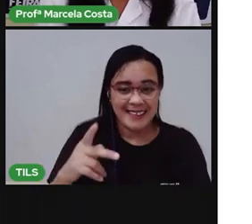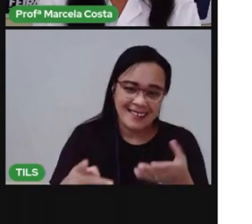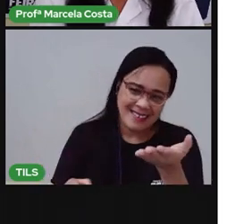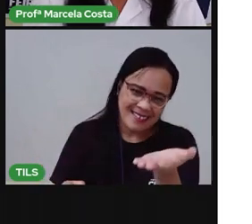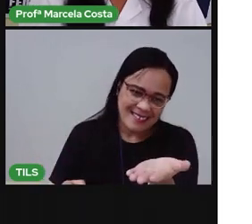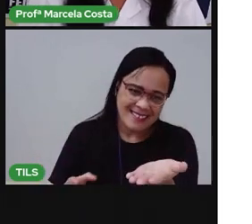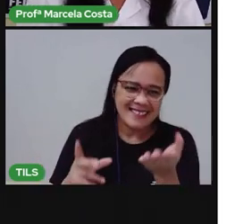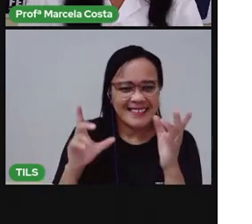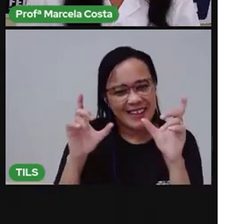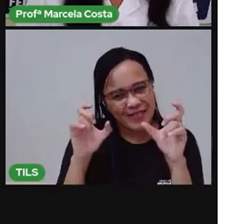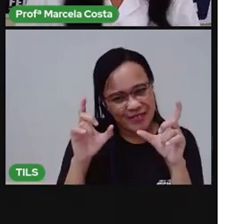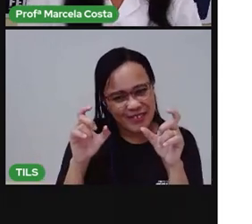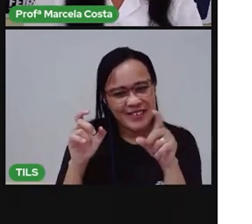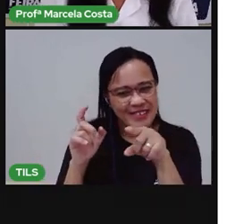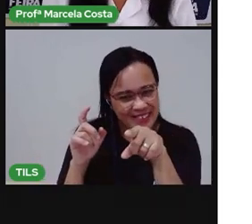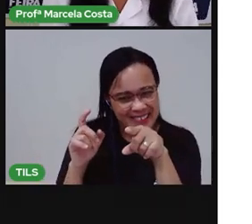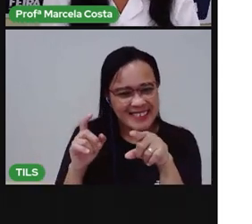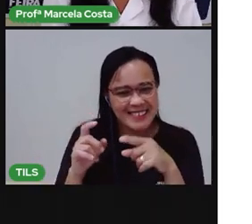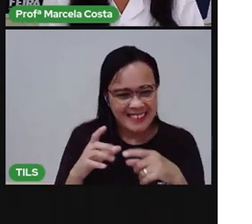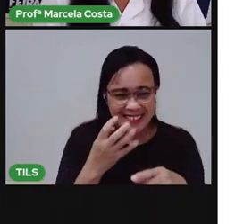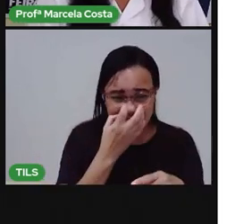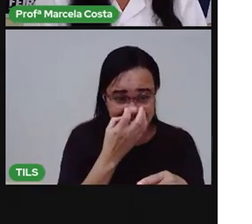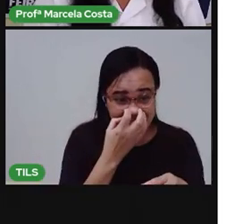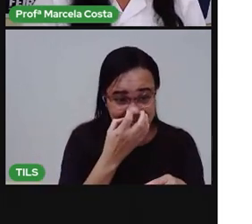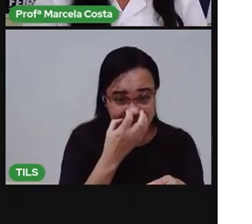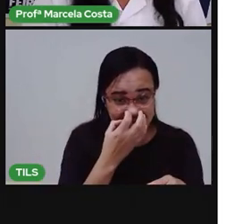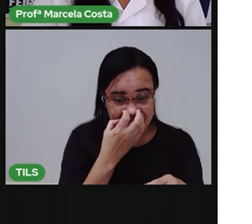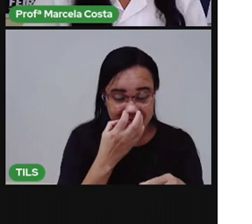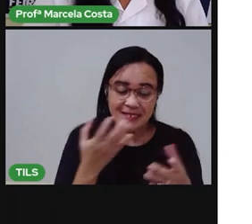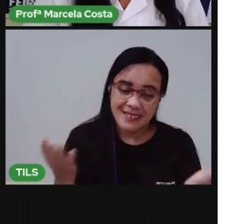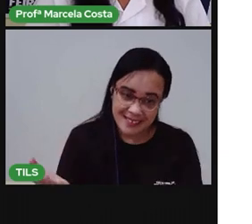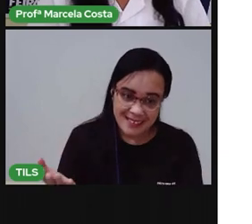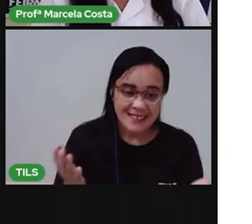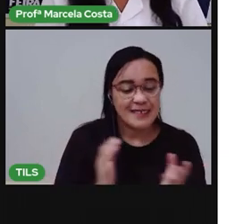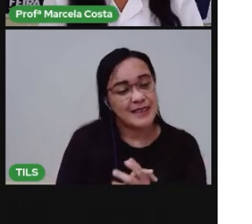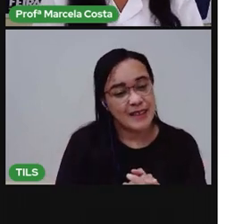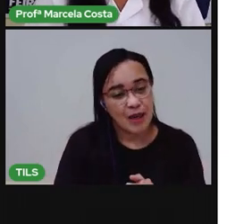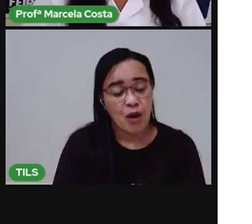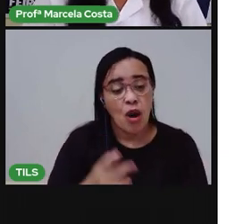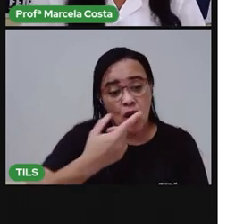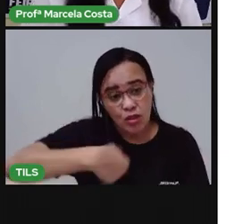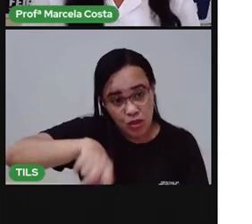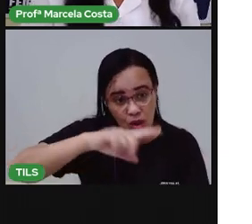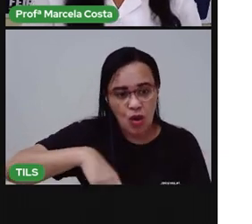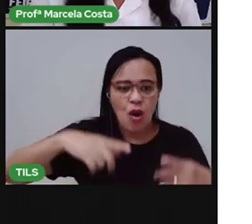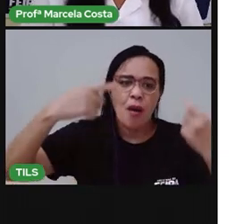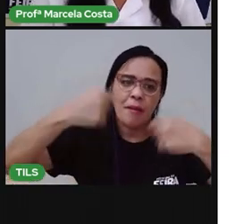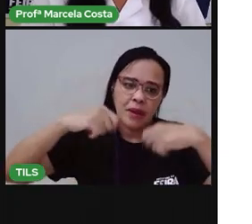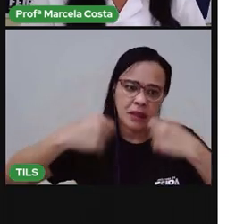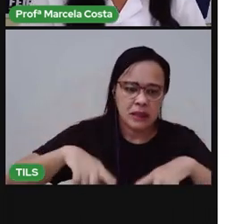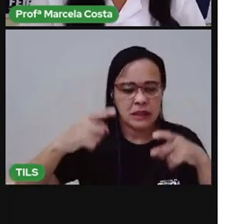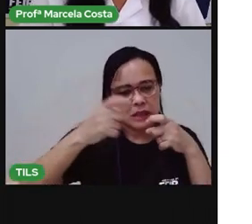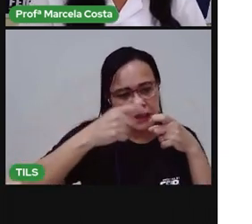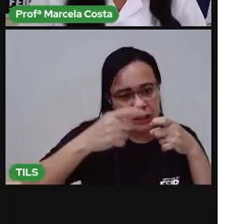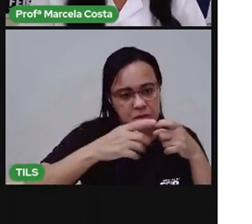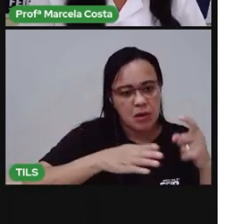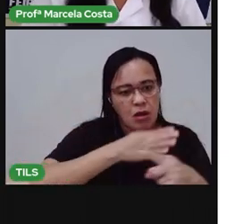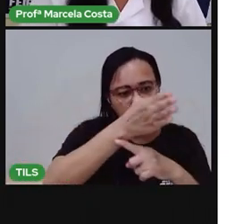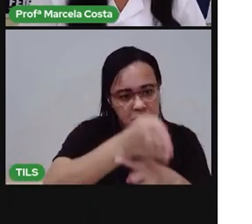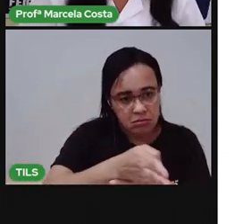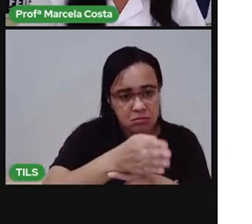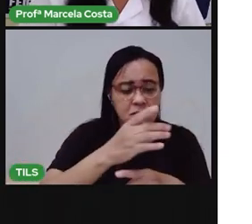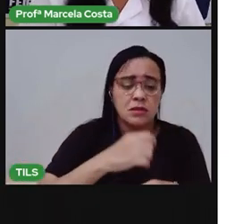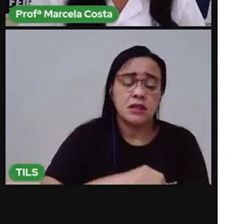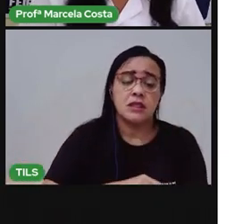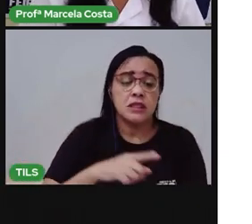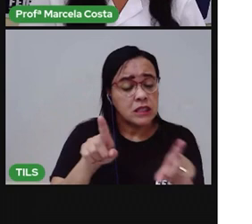É isso aí. Da mesma forma que nós seres humanos precisamos ir ao médico, precisamos de vacinas para